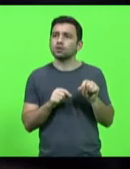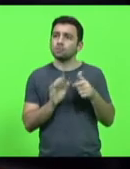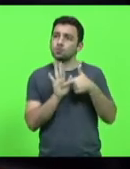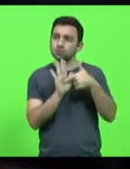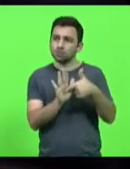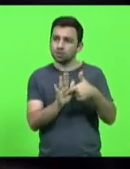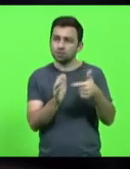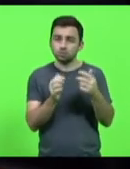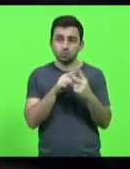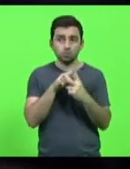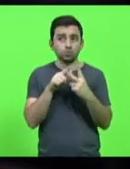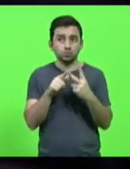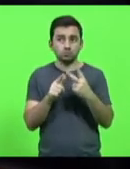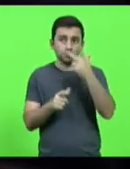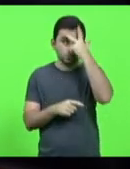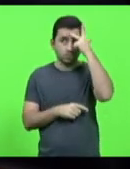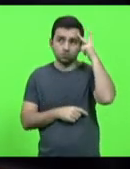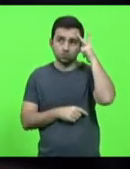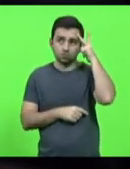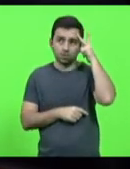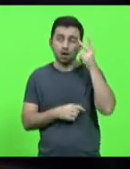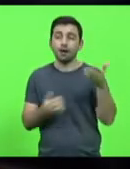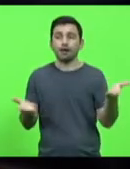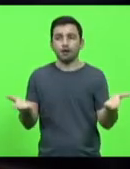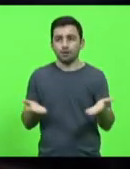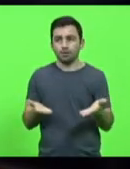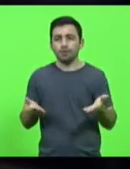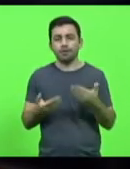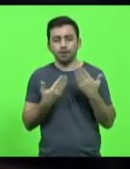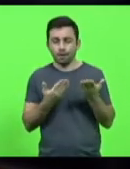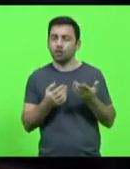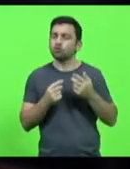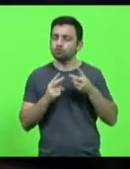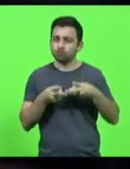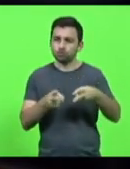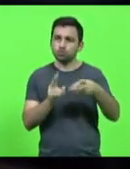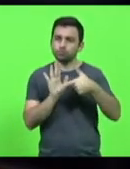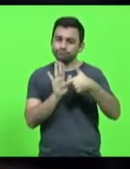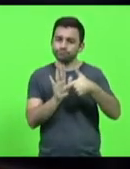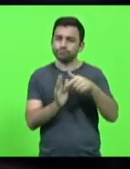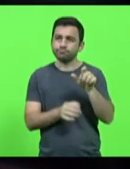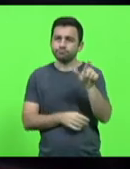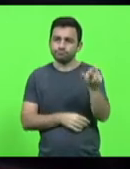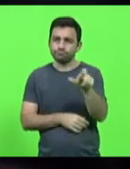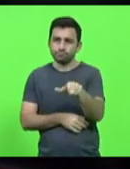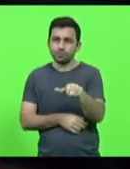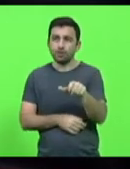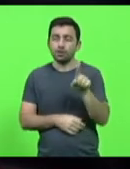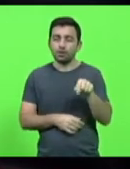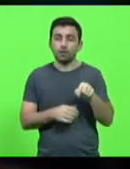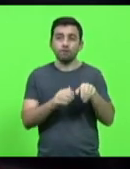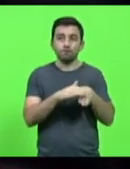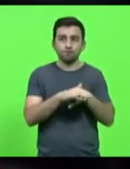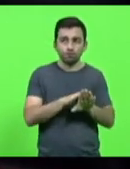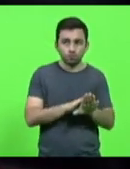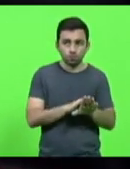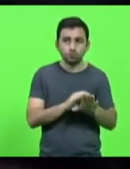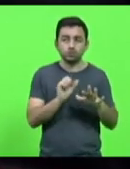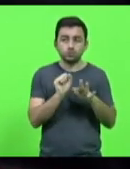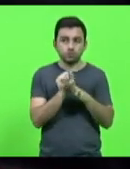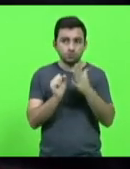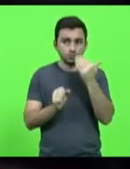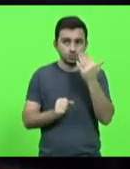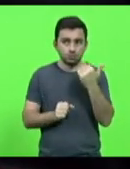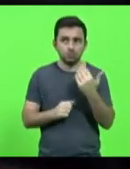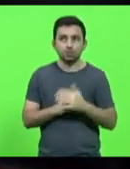pessoas, duas vagas, e agora ela vai continuar indicando, só que uma ligada ao Fundo Estadual de Segurança Alimentar e